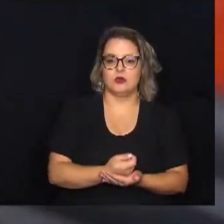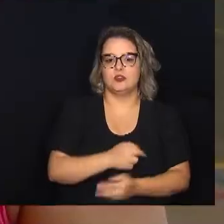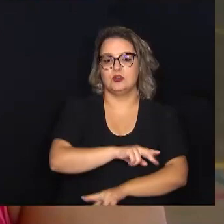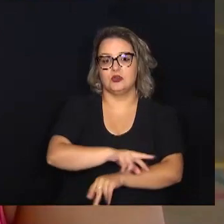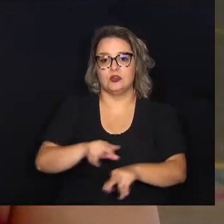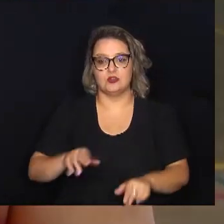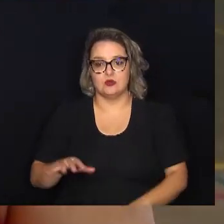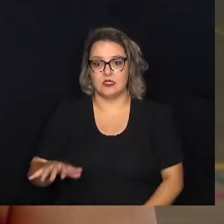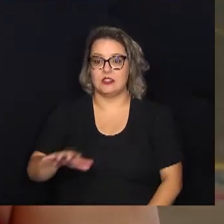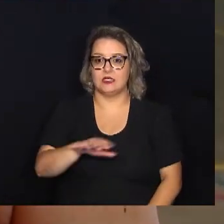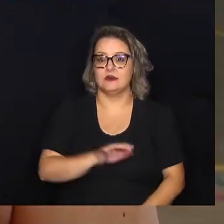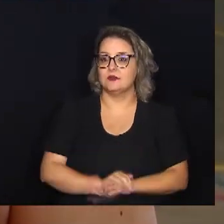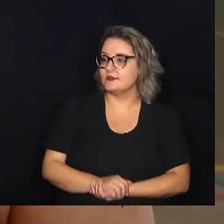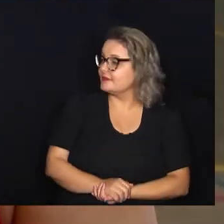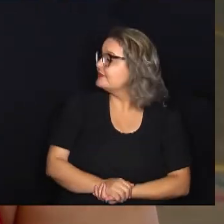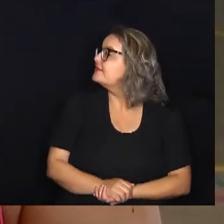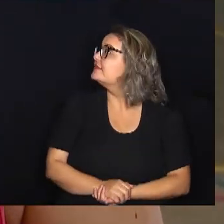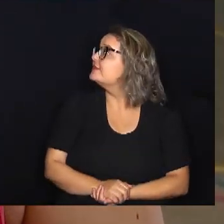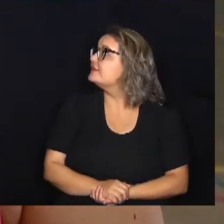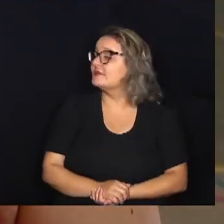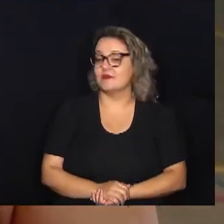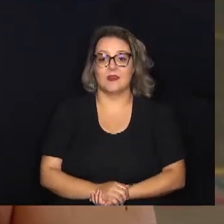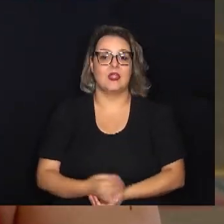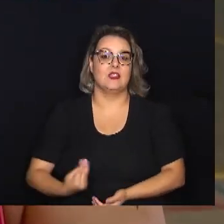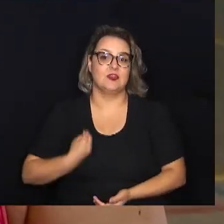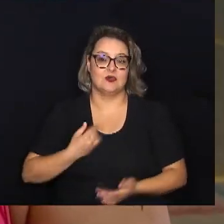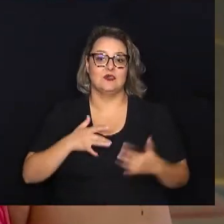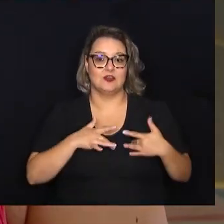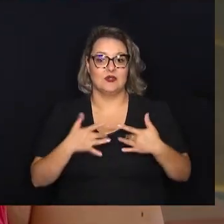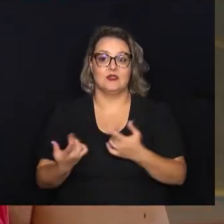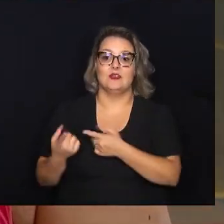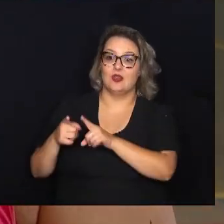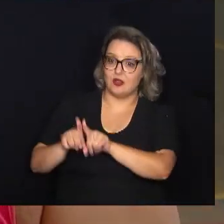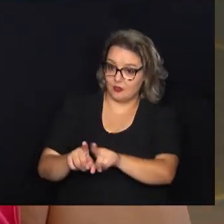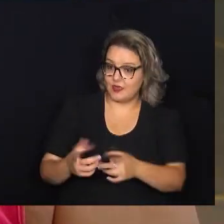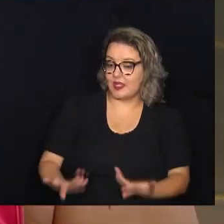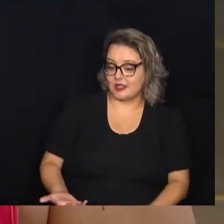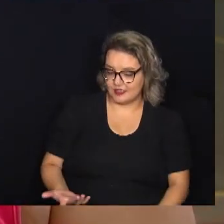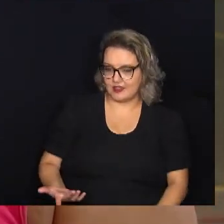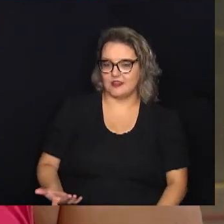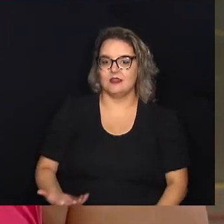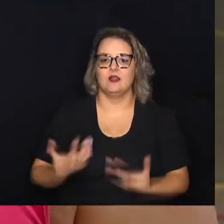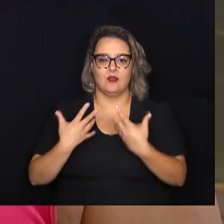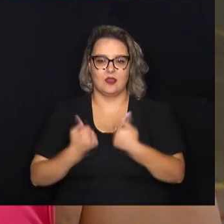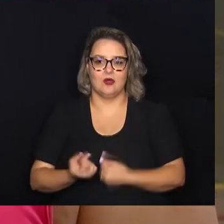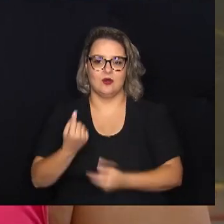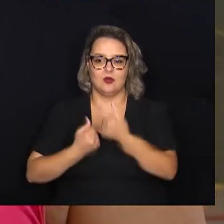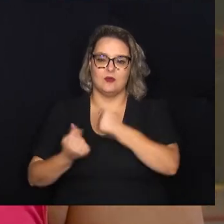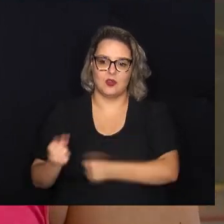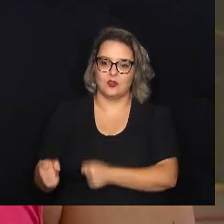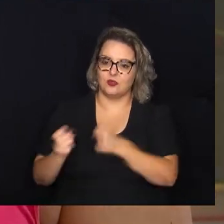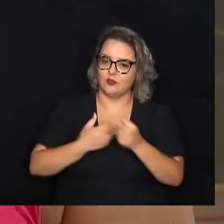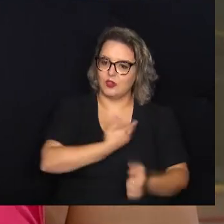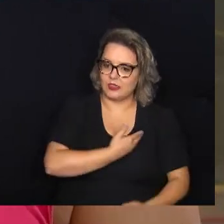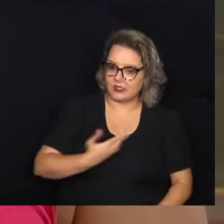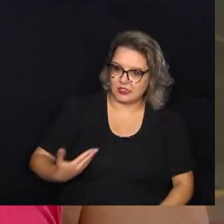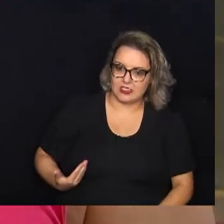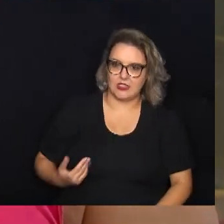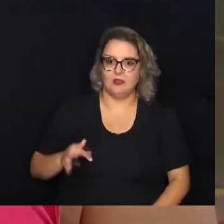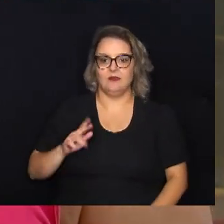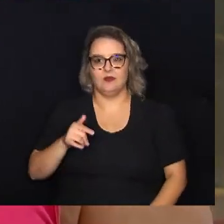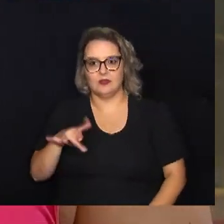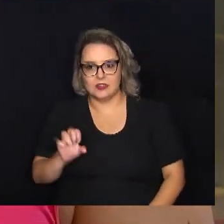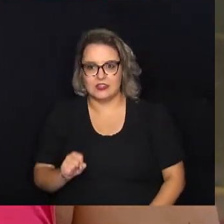esferas. A gente vive de doações e parcerias aqui no CPTI, né? Então a gente recebe recursos do poder público, de fundações,